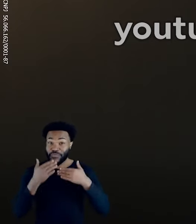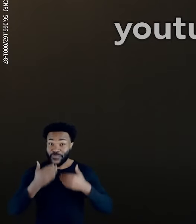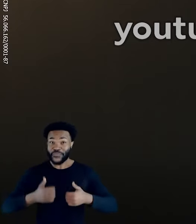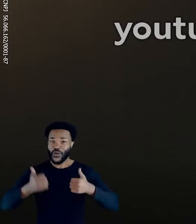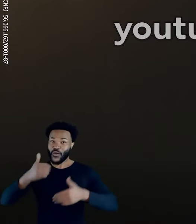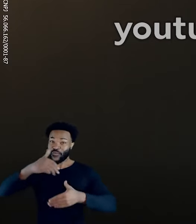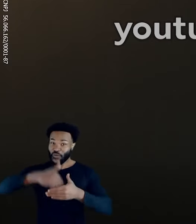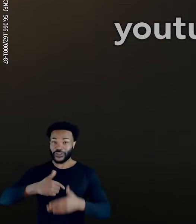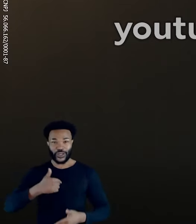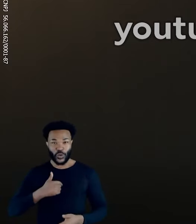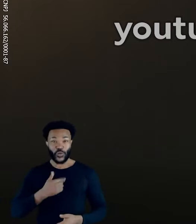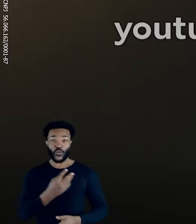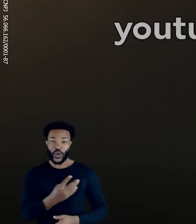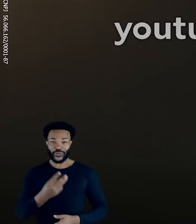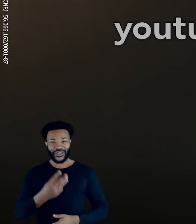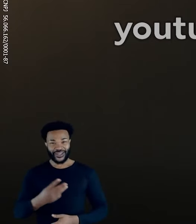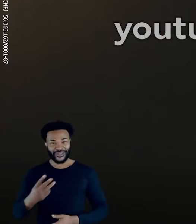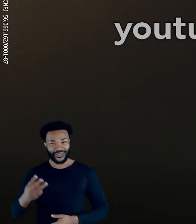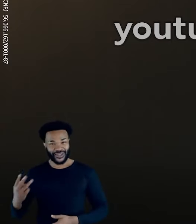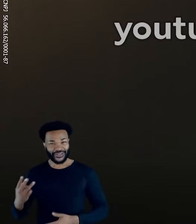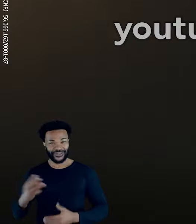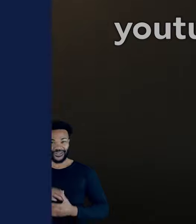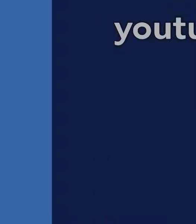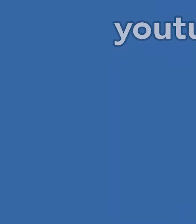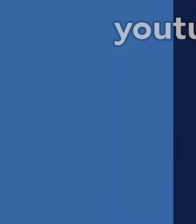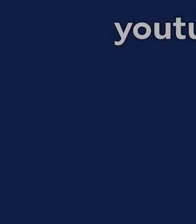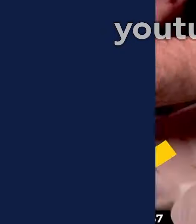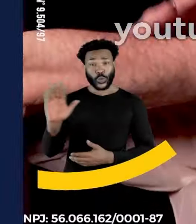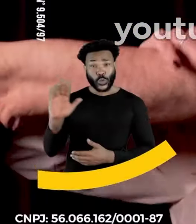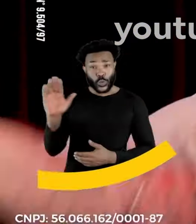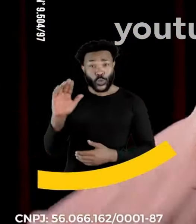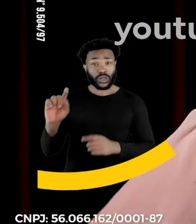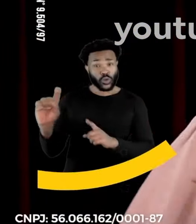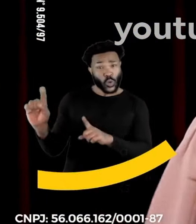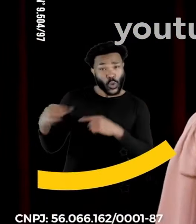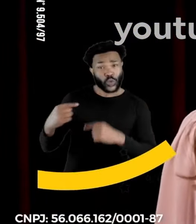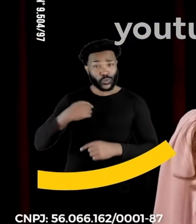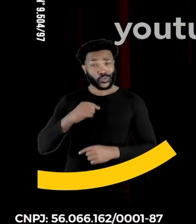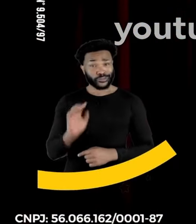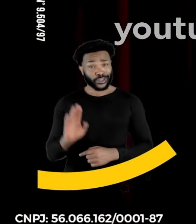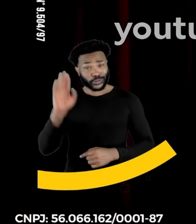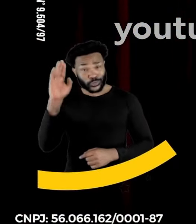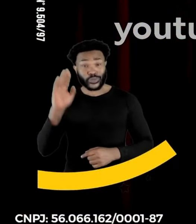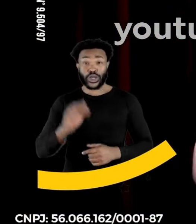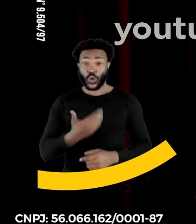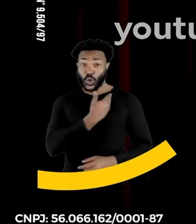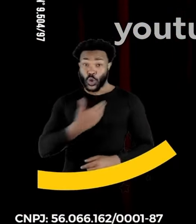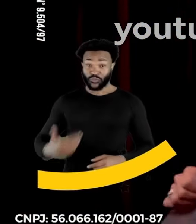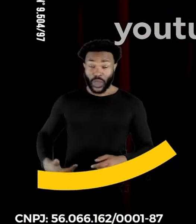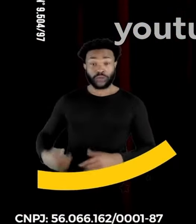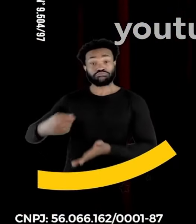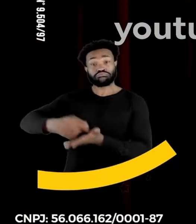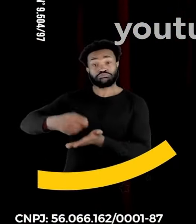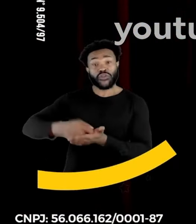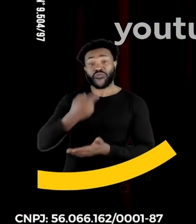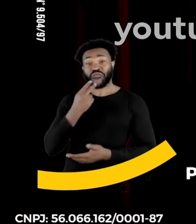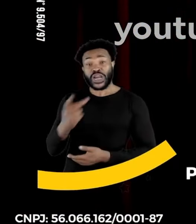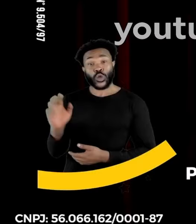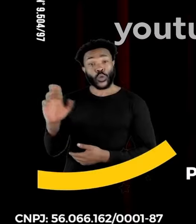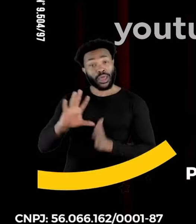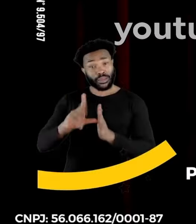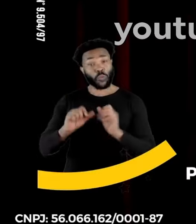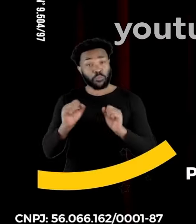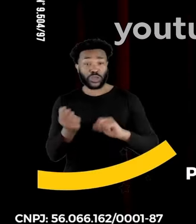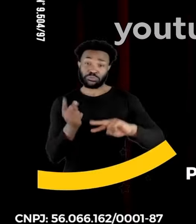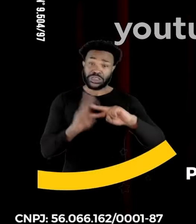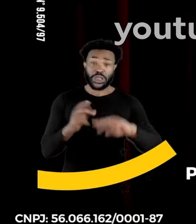melhor. Vote Amanda Vettorazzo, 4-4-3-3-3. O Lula quer acabar com a minha candidatura. Fui intimada pelo governo por chamar o Lula de ladrão.